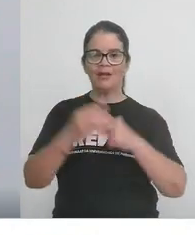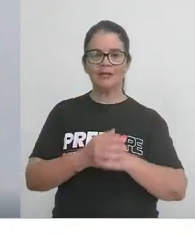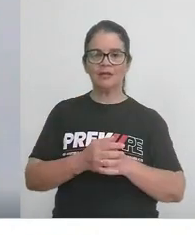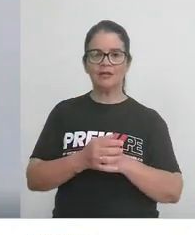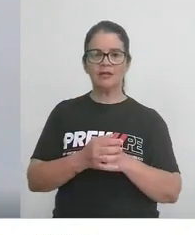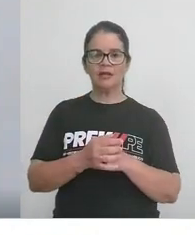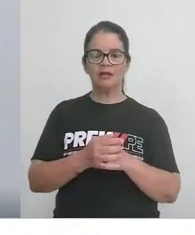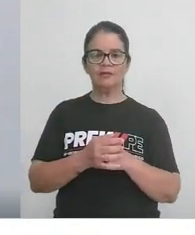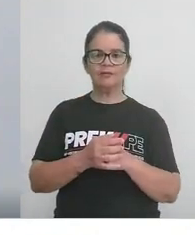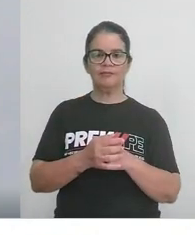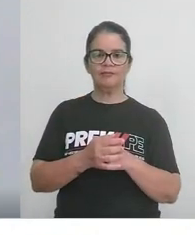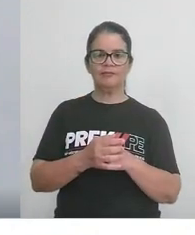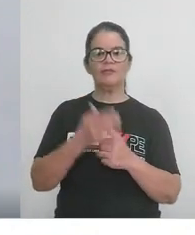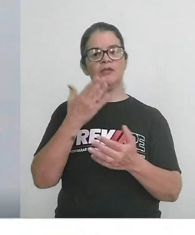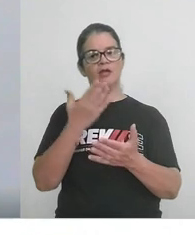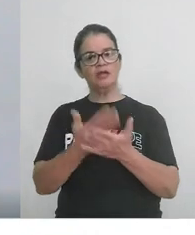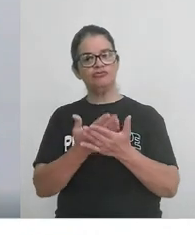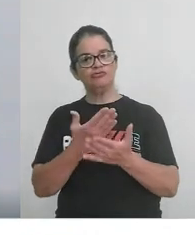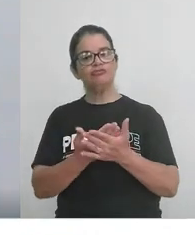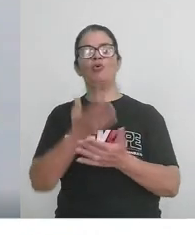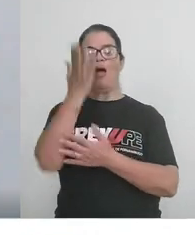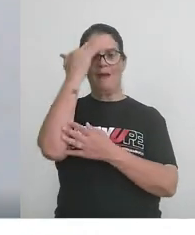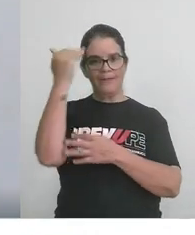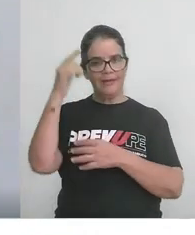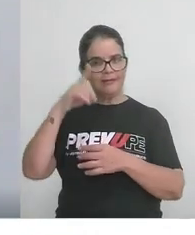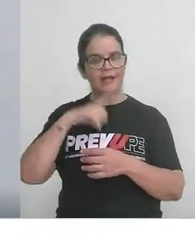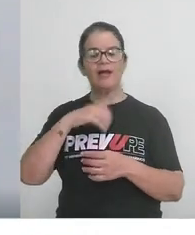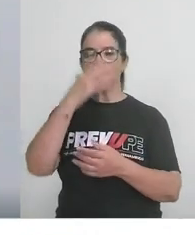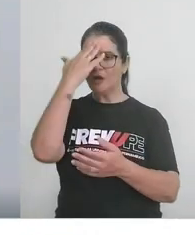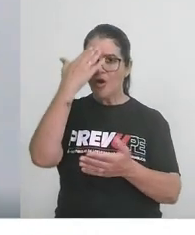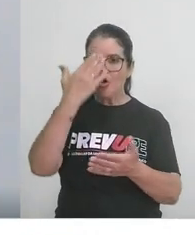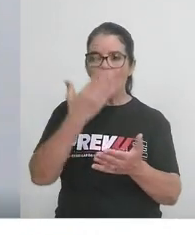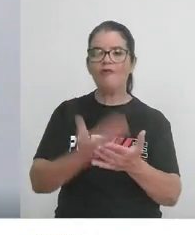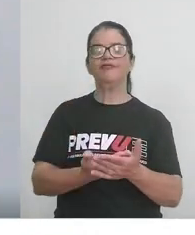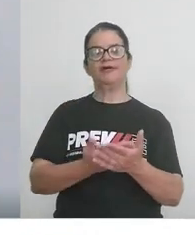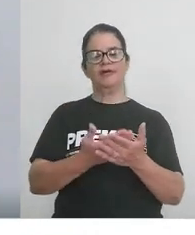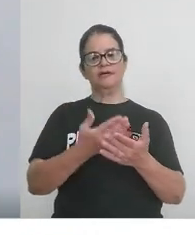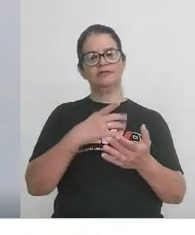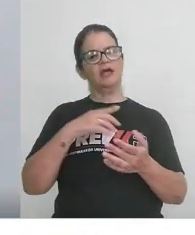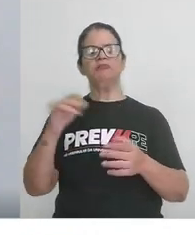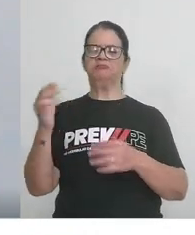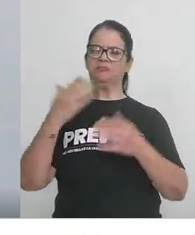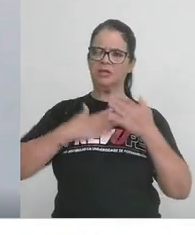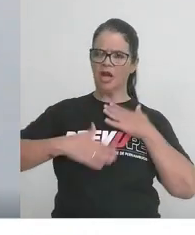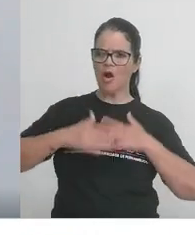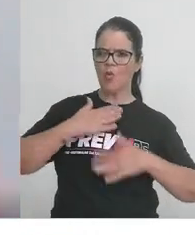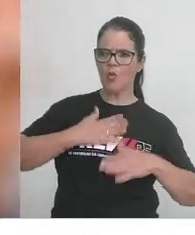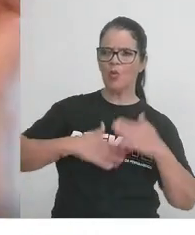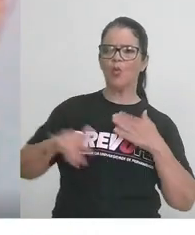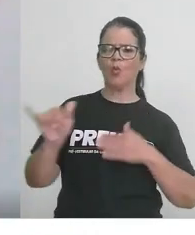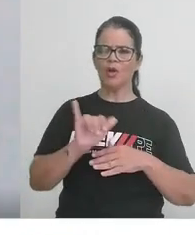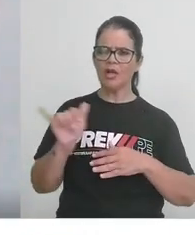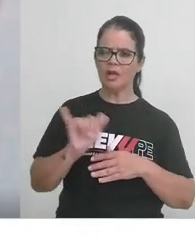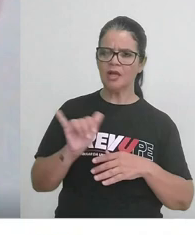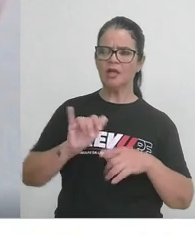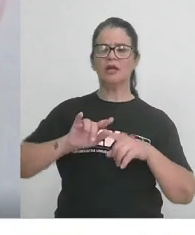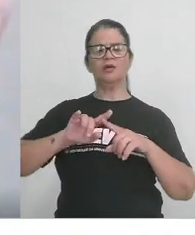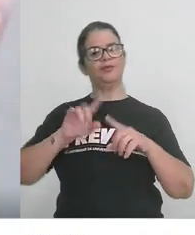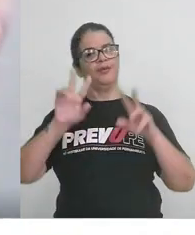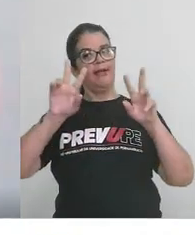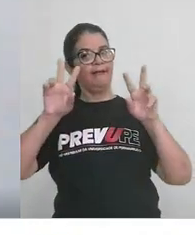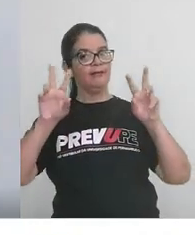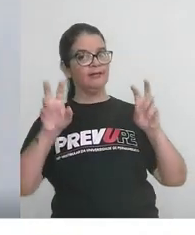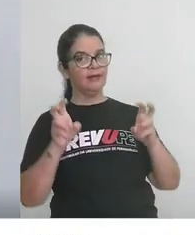estudou, tinha as habilidades, tinha confiança, estava tranquilo, entre